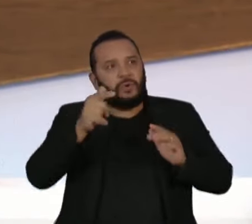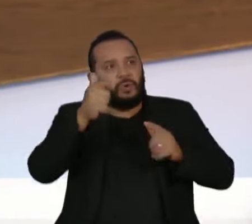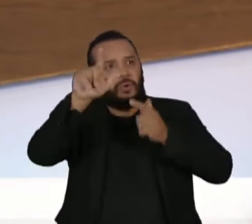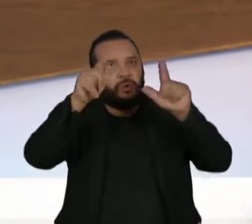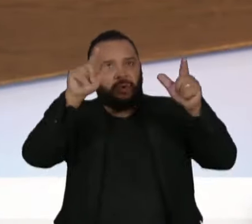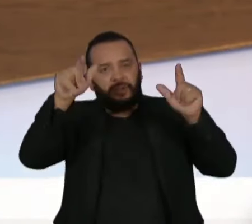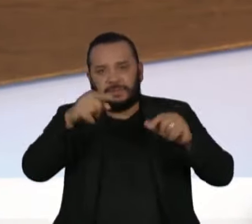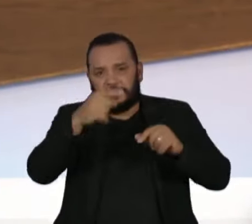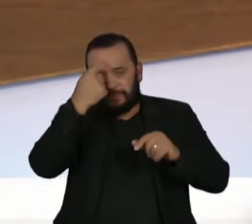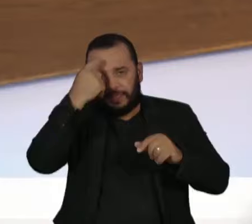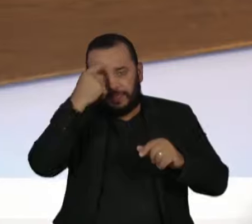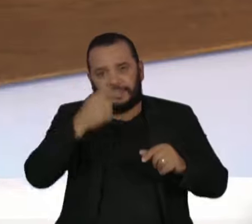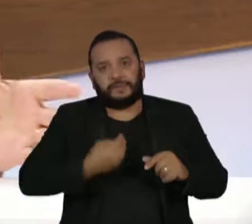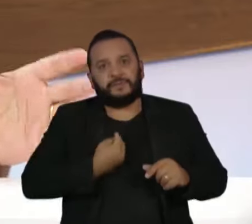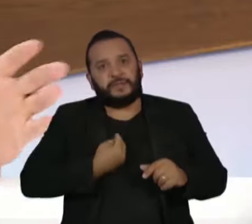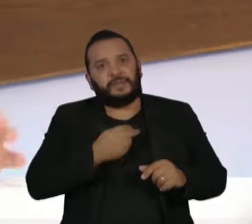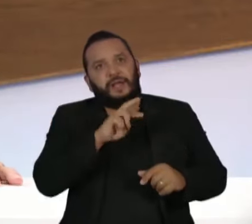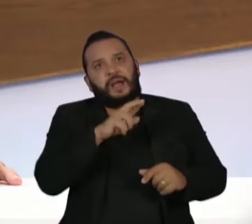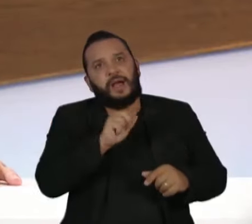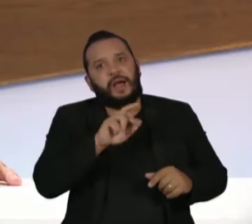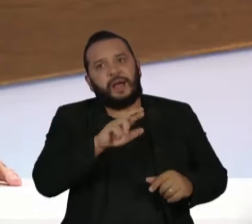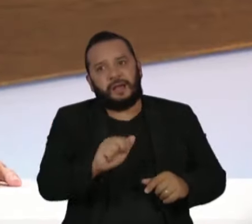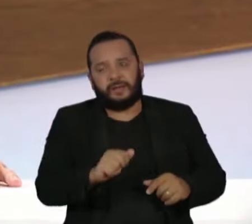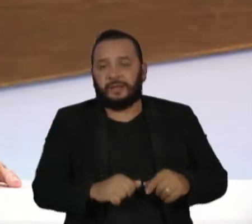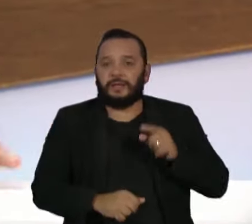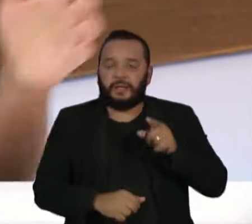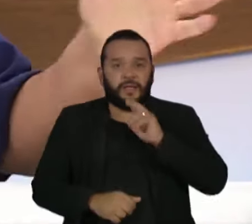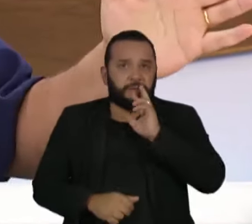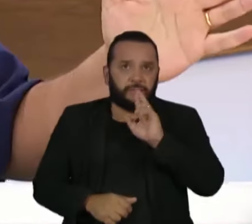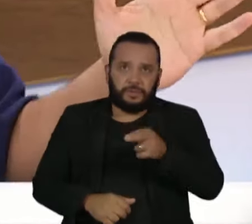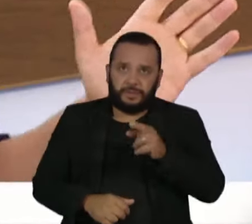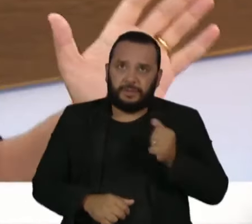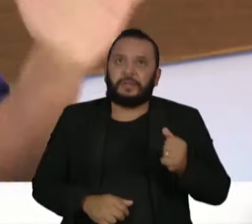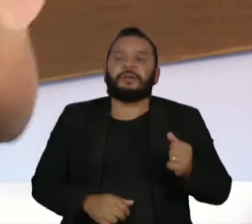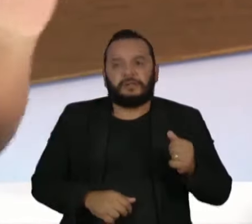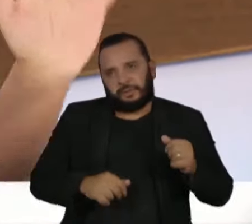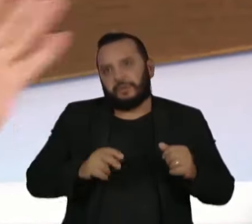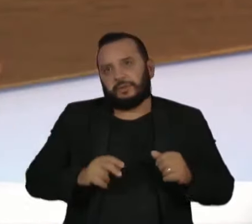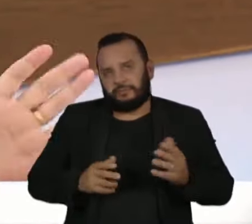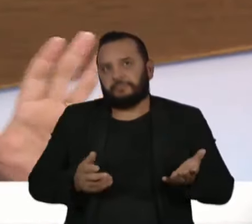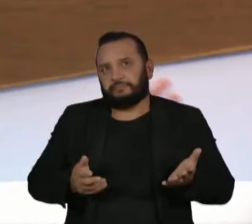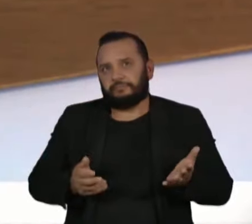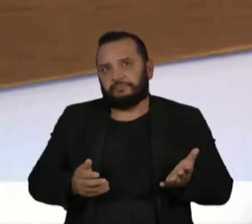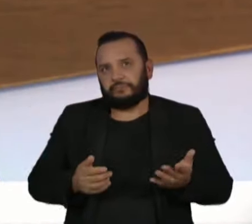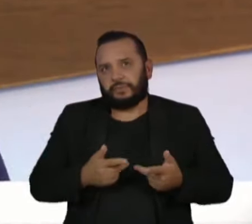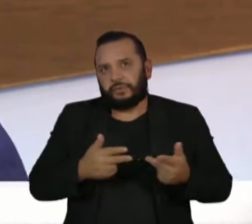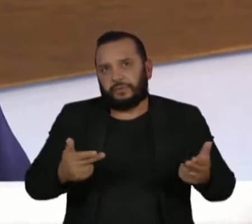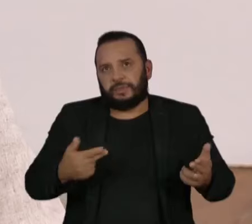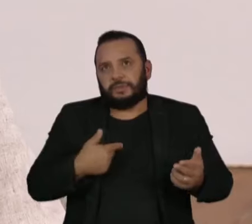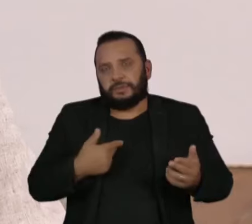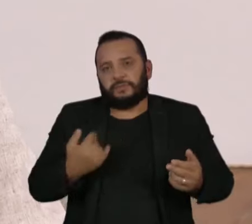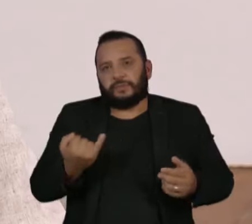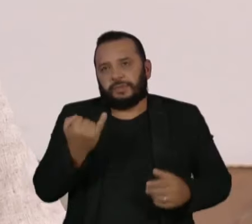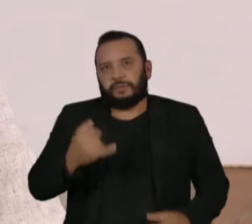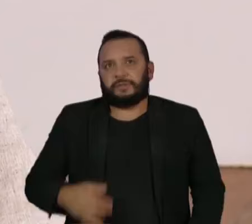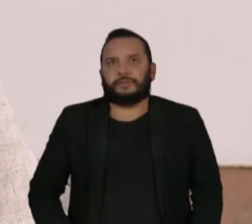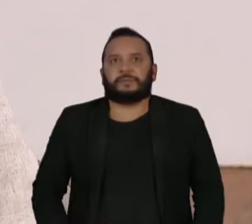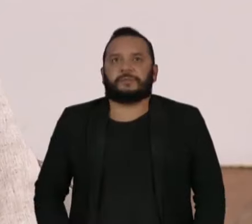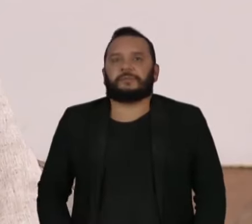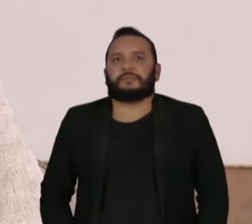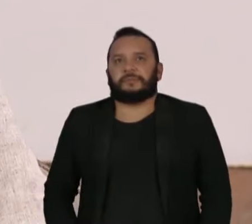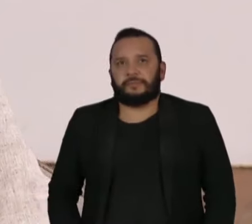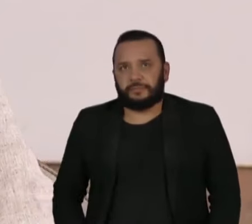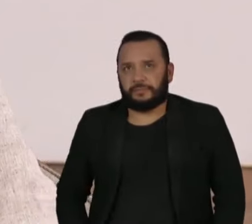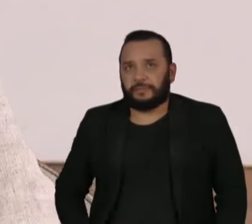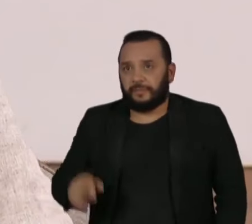acha que a vida é uma coisa rara... Vamos deixar ele responder e aí girar a roda. Mas proteger a também, claro. Acho que as coisas não se excluem. Exatamente. Eu acho